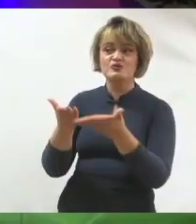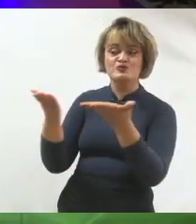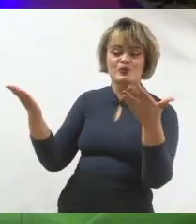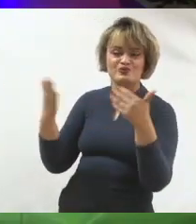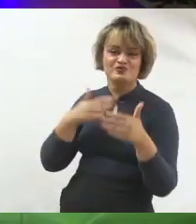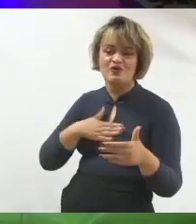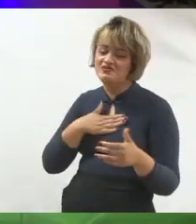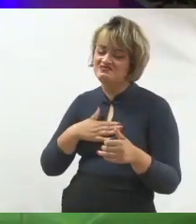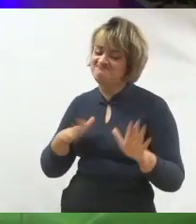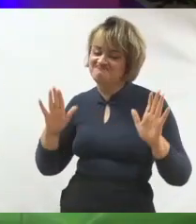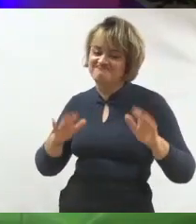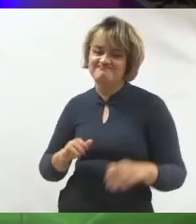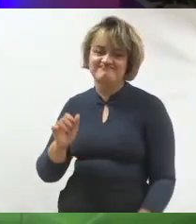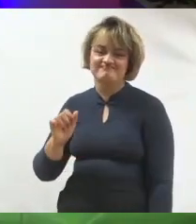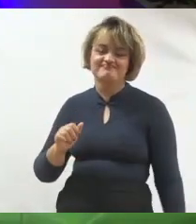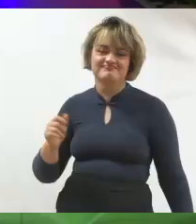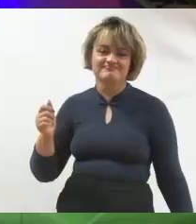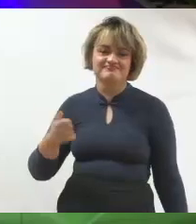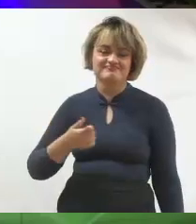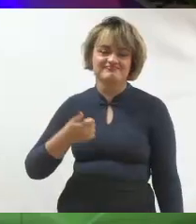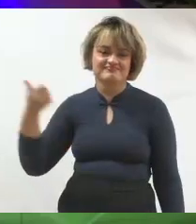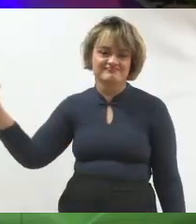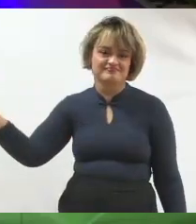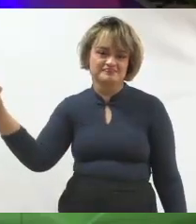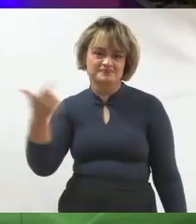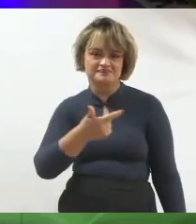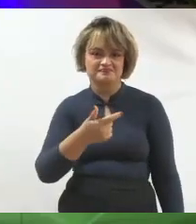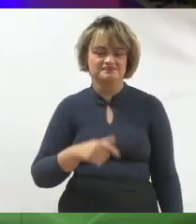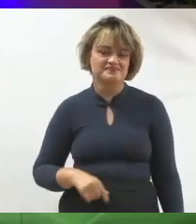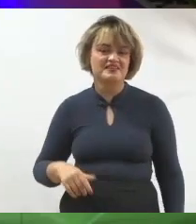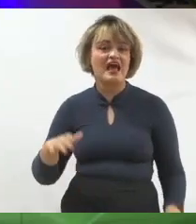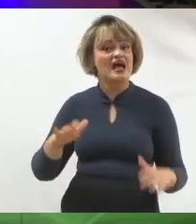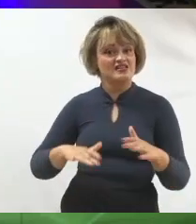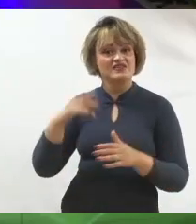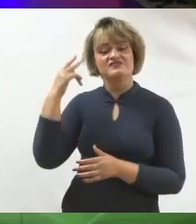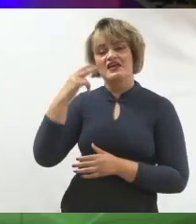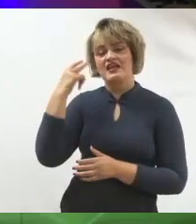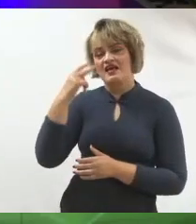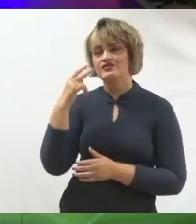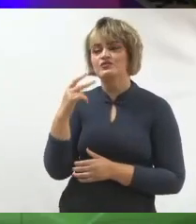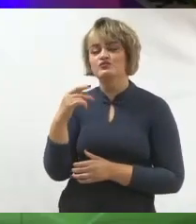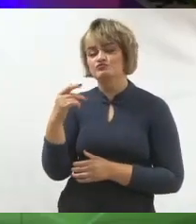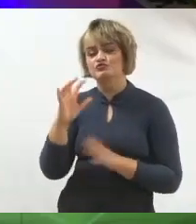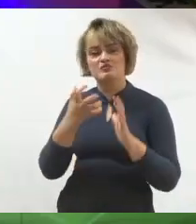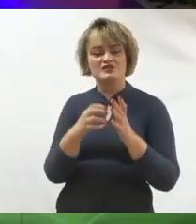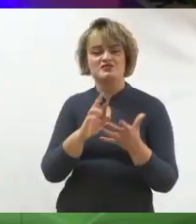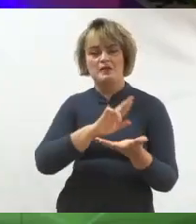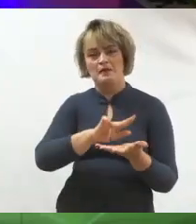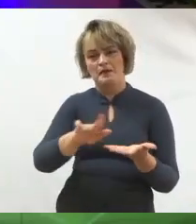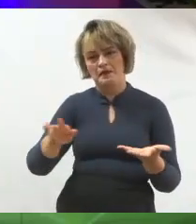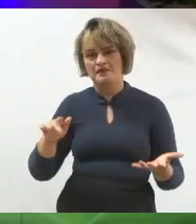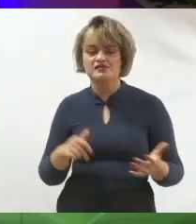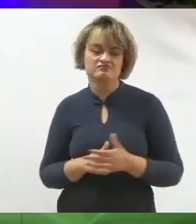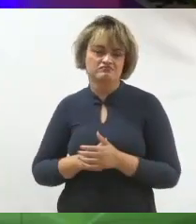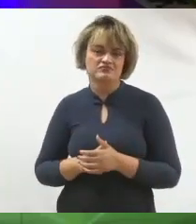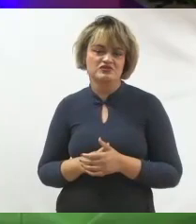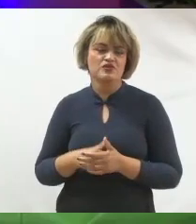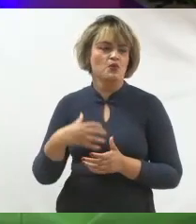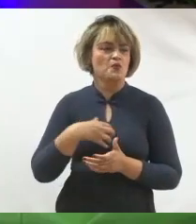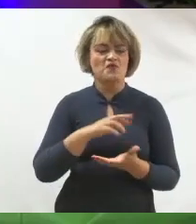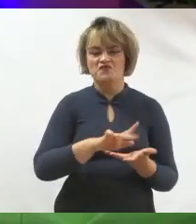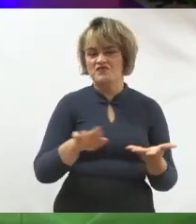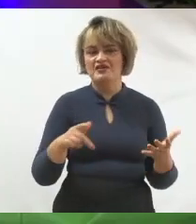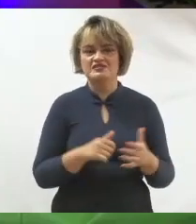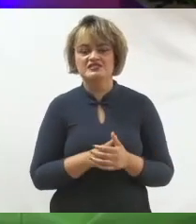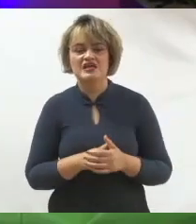outras pessoas que gostam. Então, vai ter vereador do campo progressista fazendo lá a campanha deles. Eles não